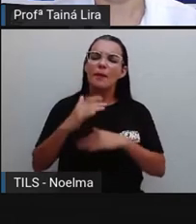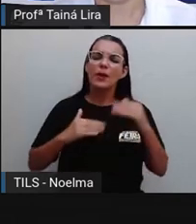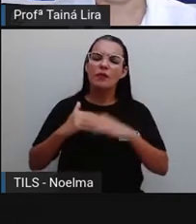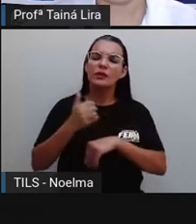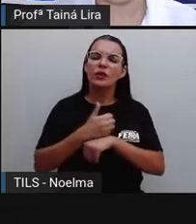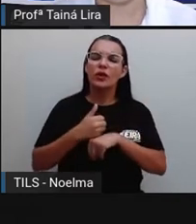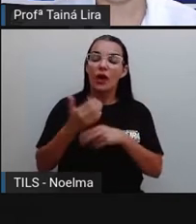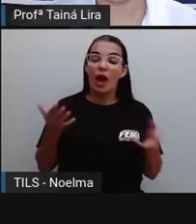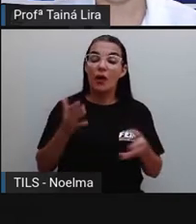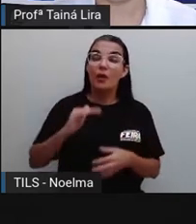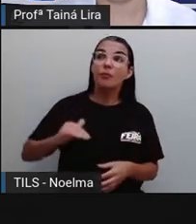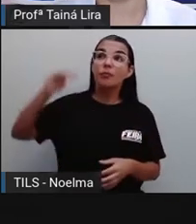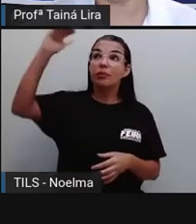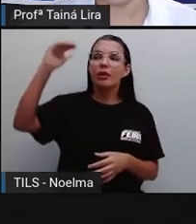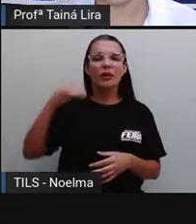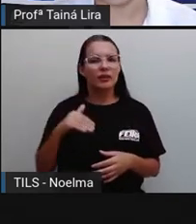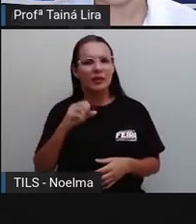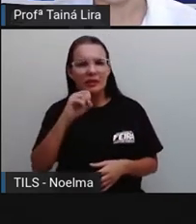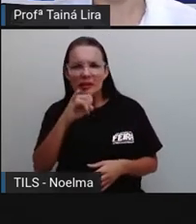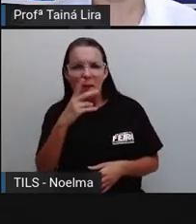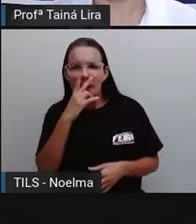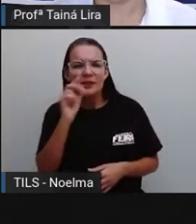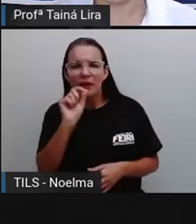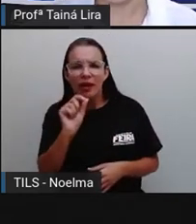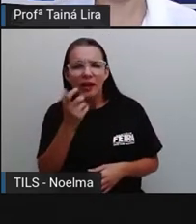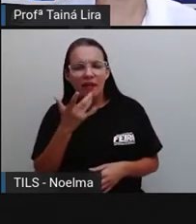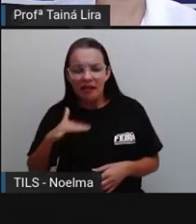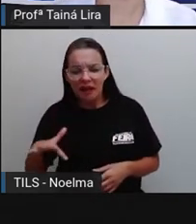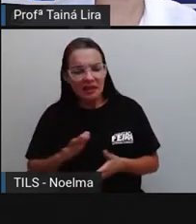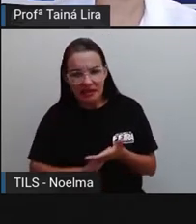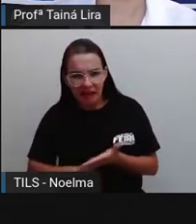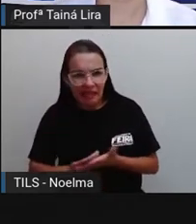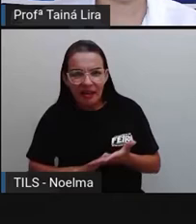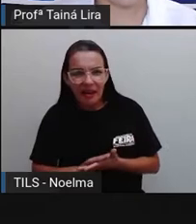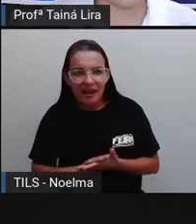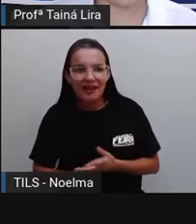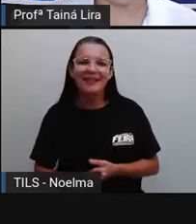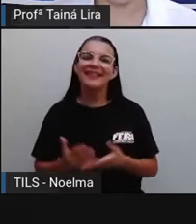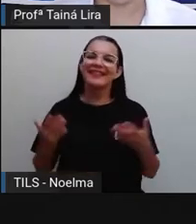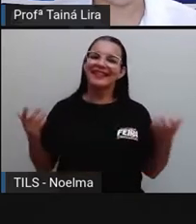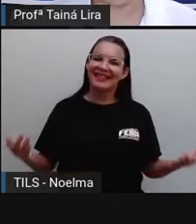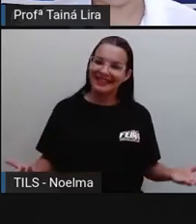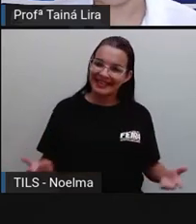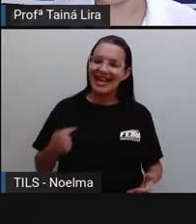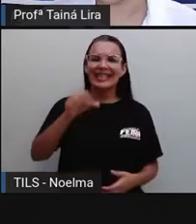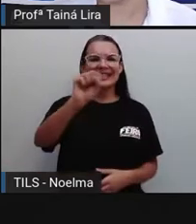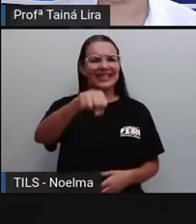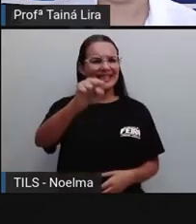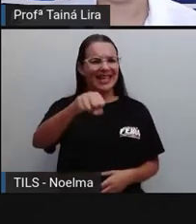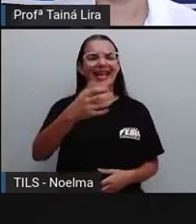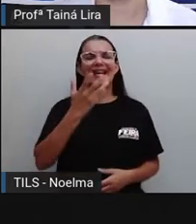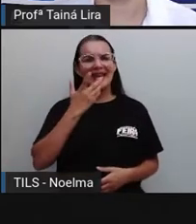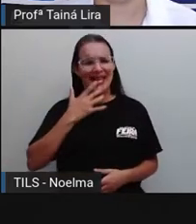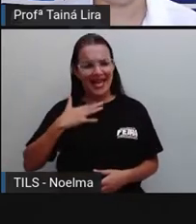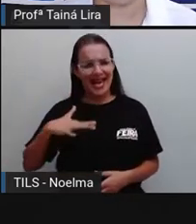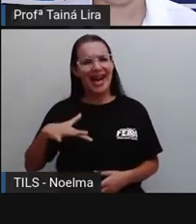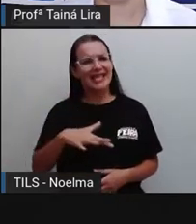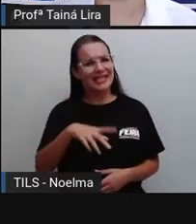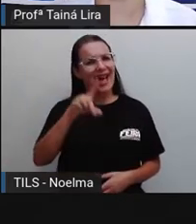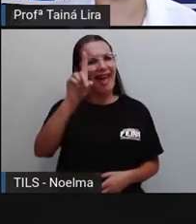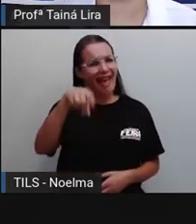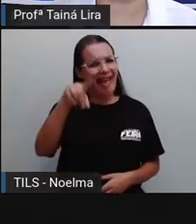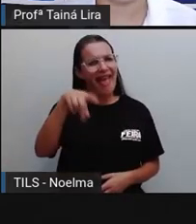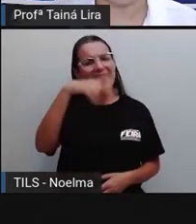nesse momento que ela é criança, ela não fosse nada. E ela vem aí falando, né? Que ela é gente, independente dela ser ali uma